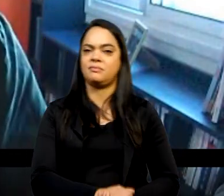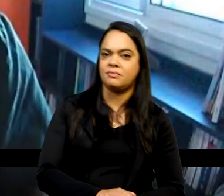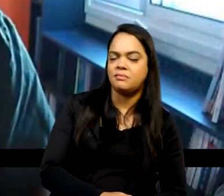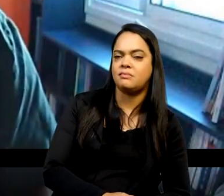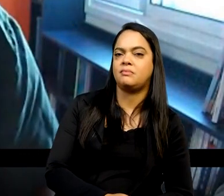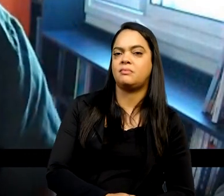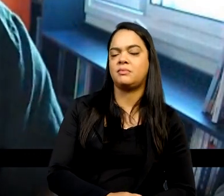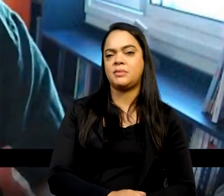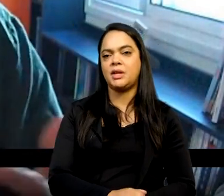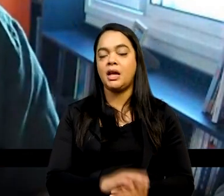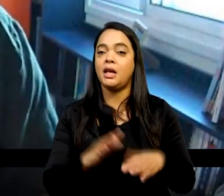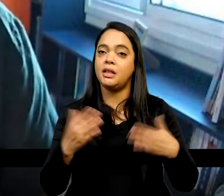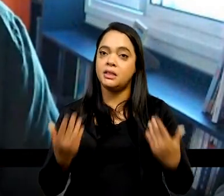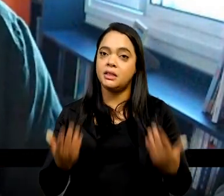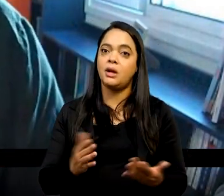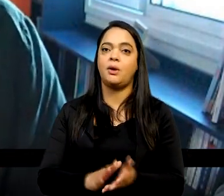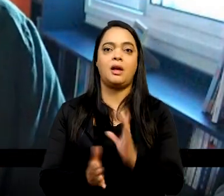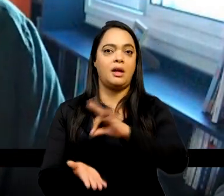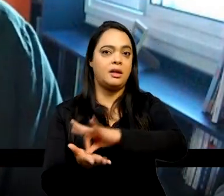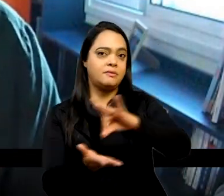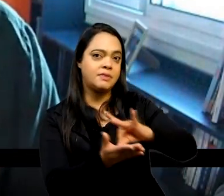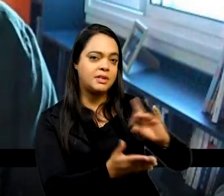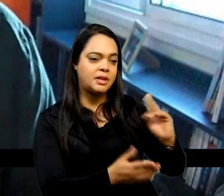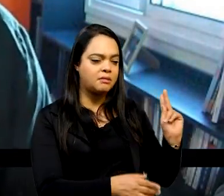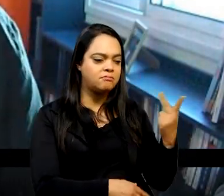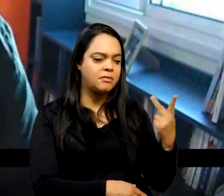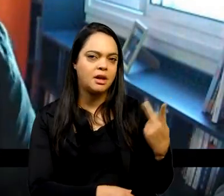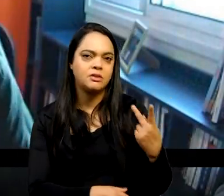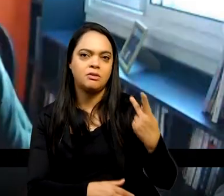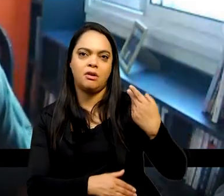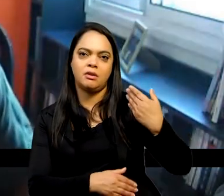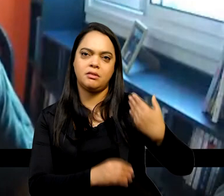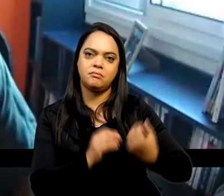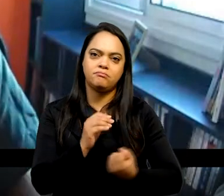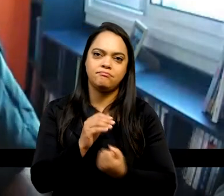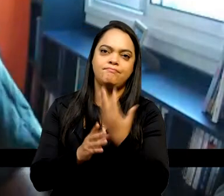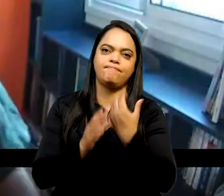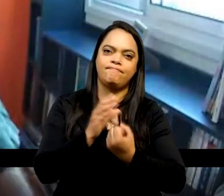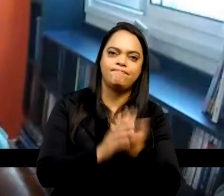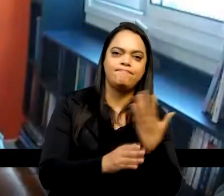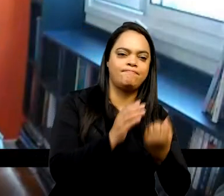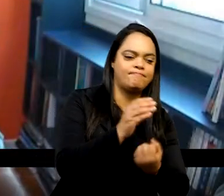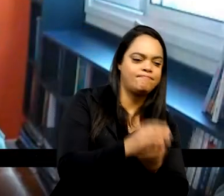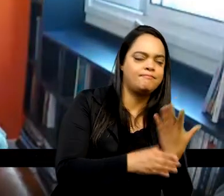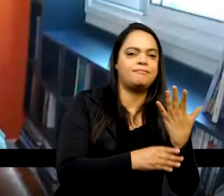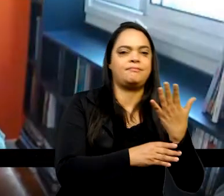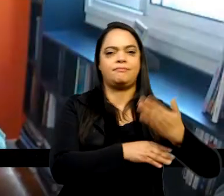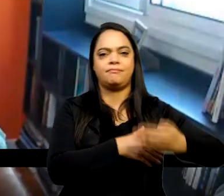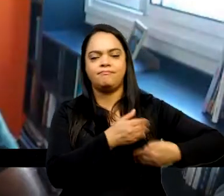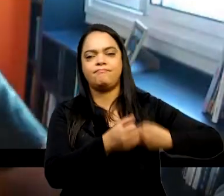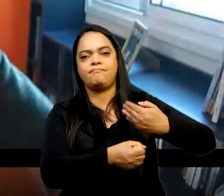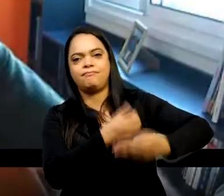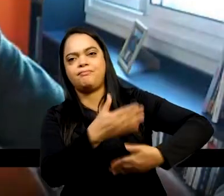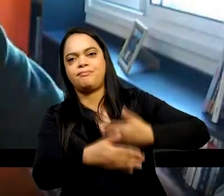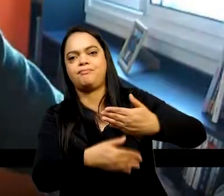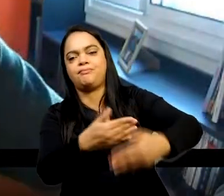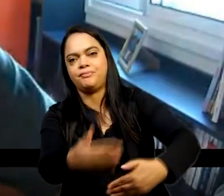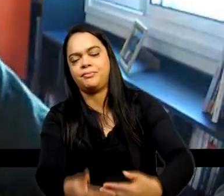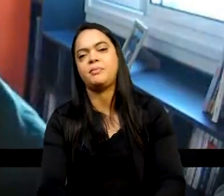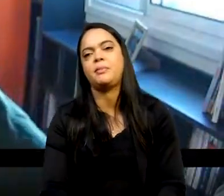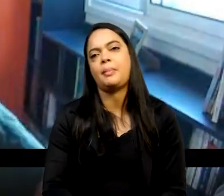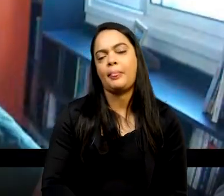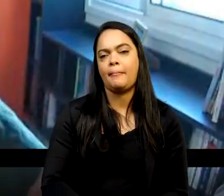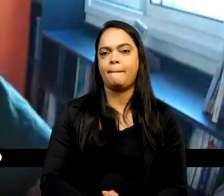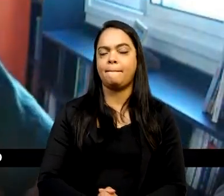e assim as verdades historiográficas elas vão sendo constituídas ao longo do tempo. Como que isso